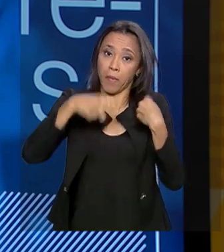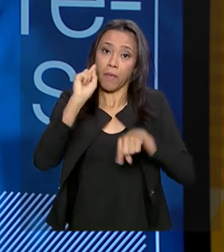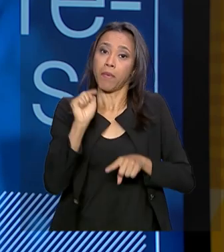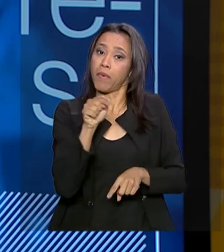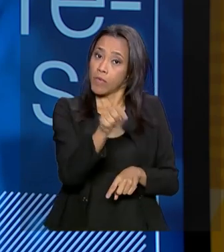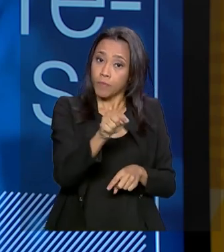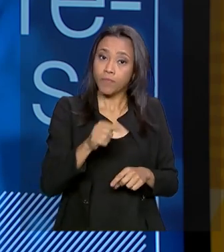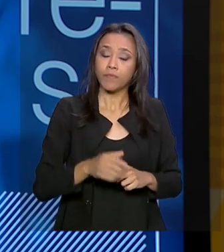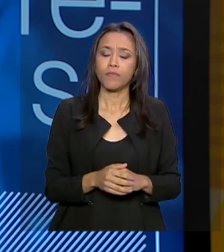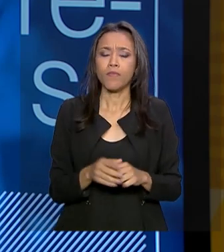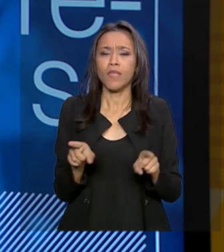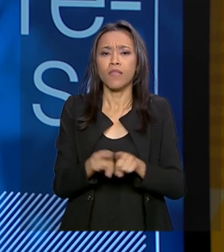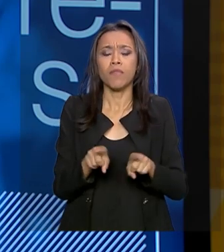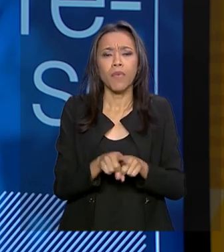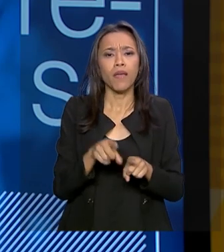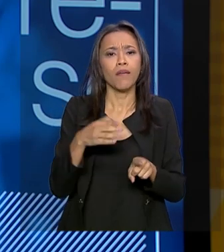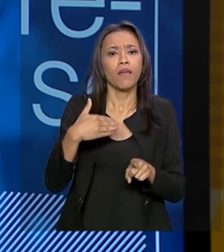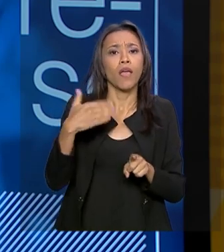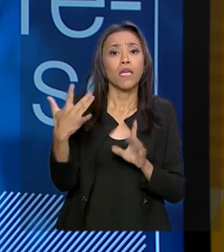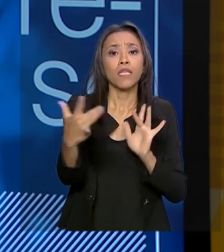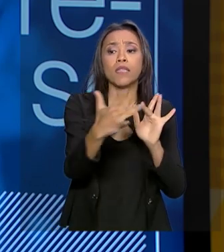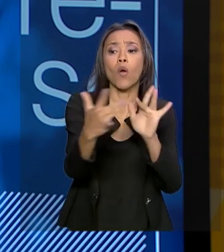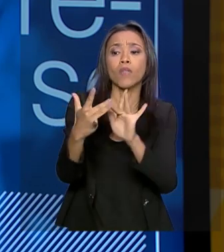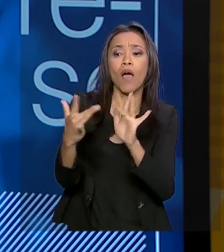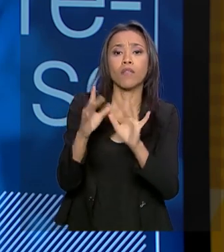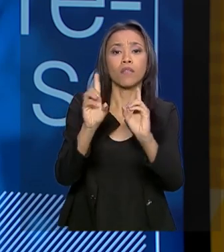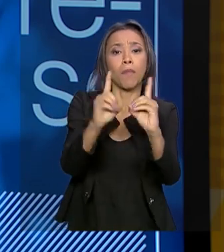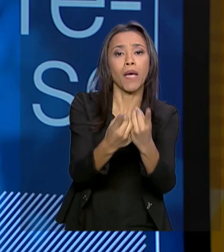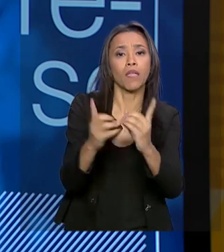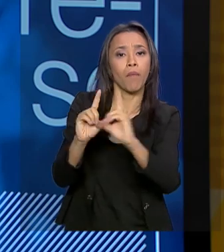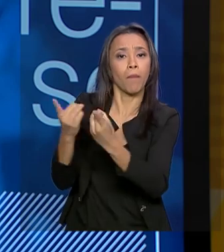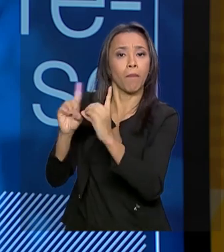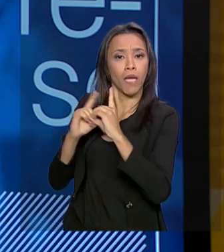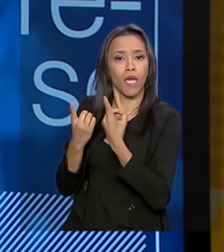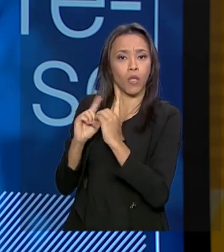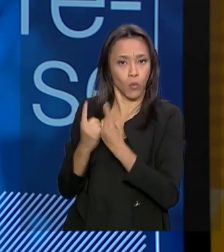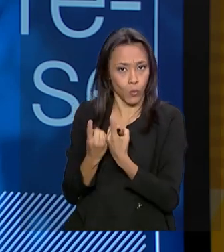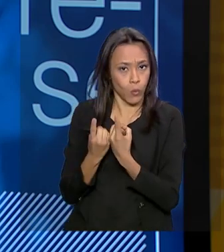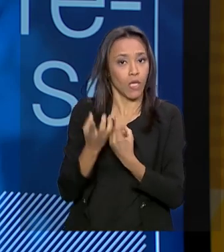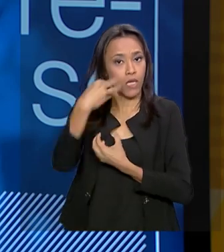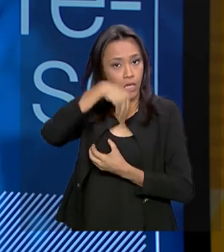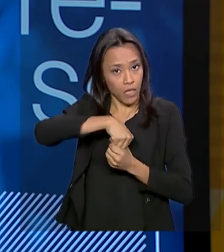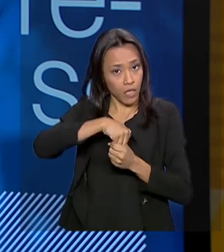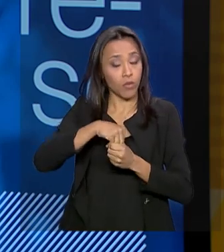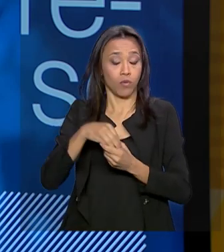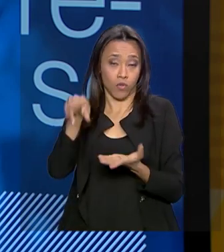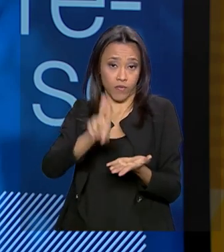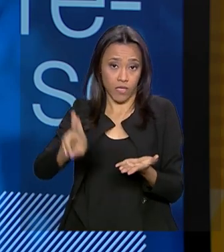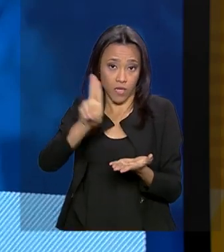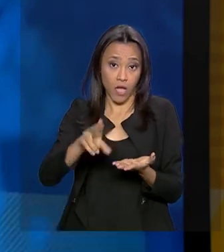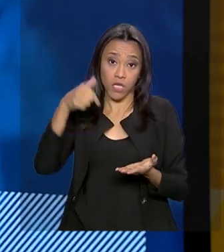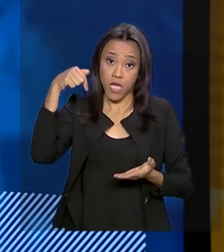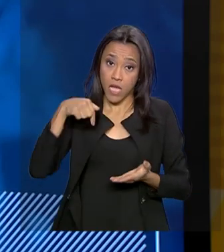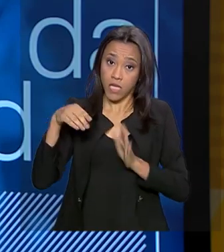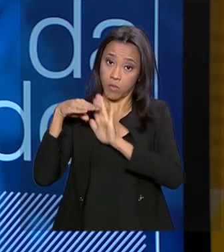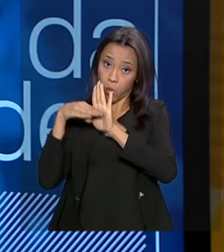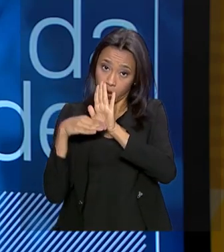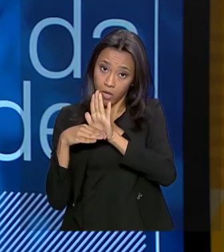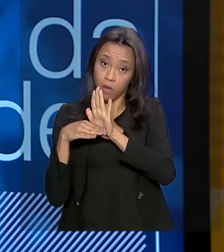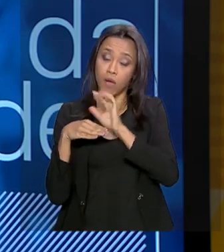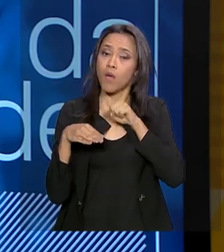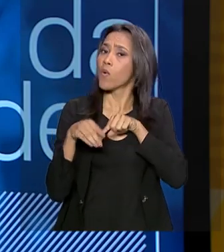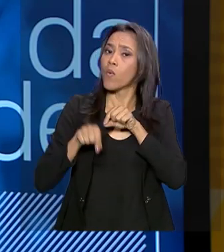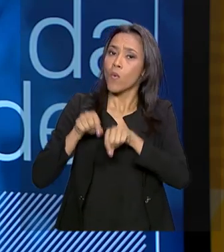permitir uma maior interação entre os departamentos. Hoje, existe um excesso de departamentalização. O Futurice, ele visa desenvolver uma